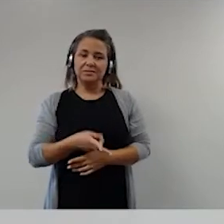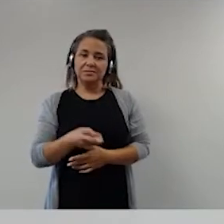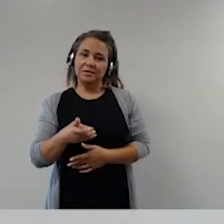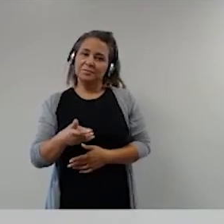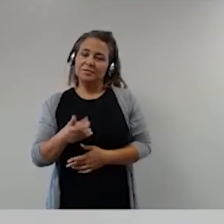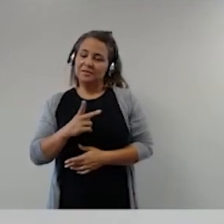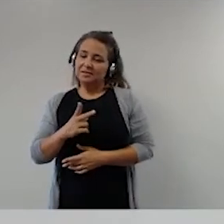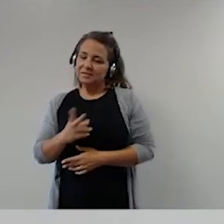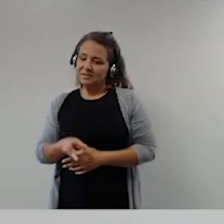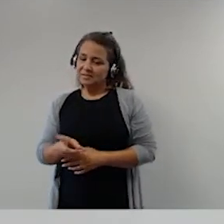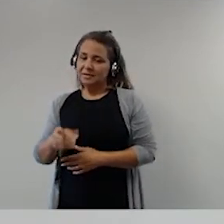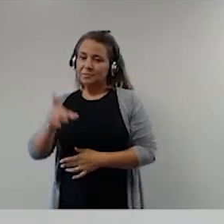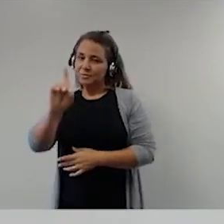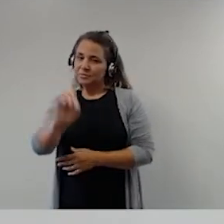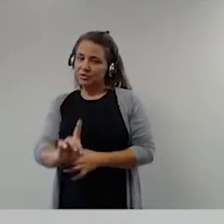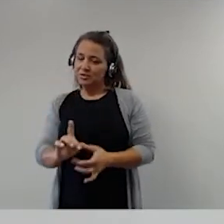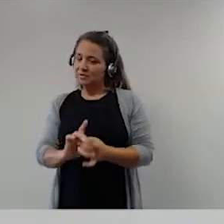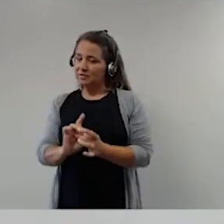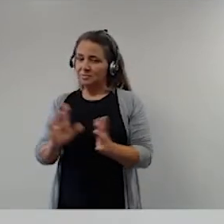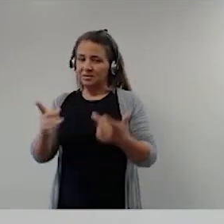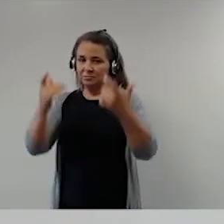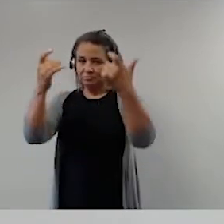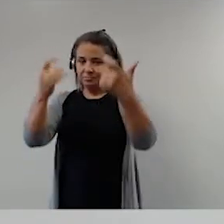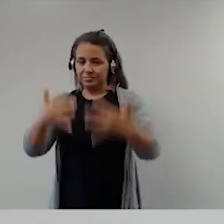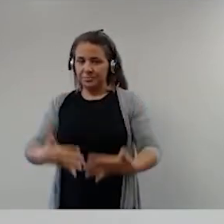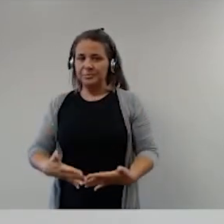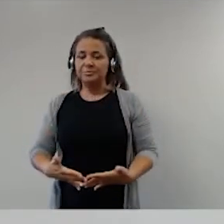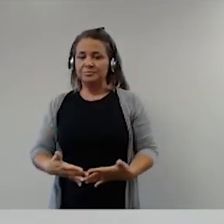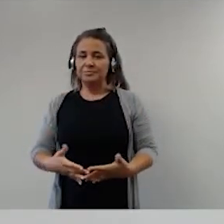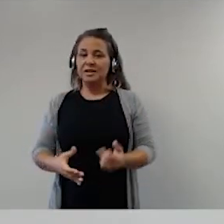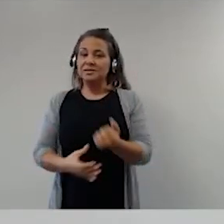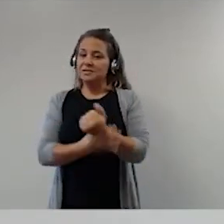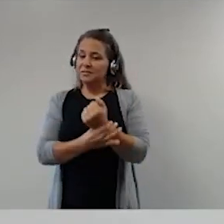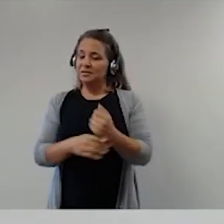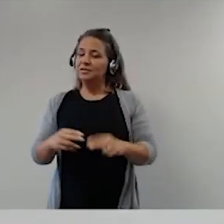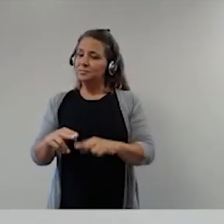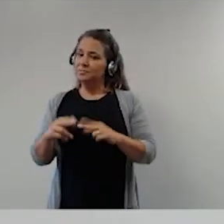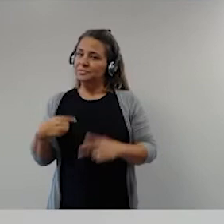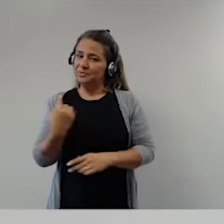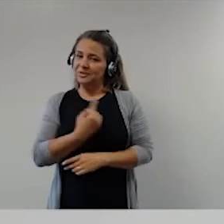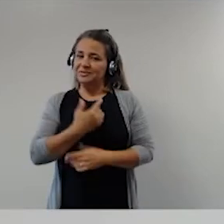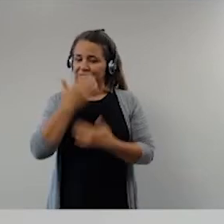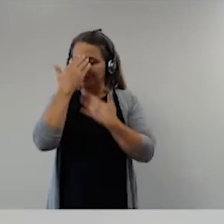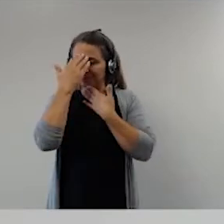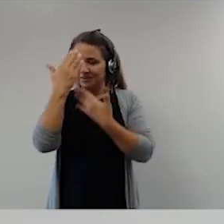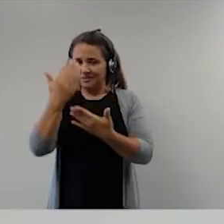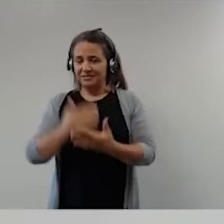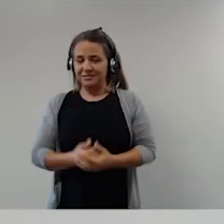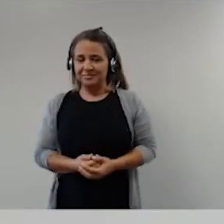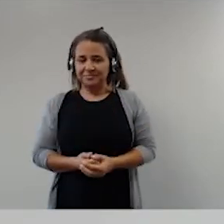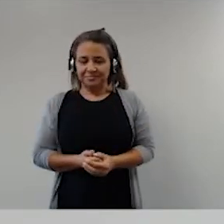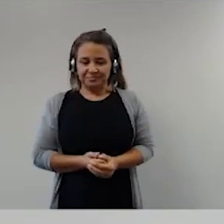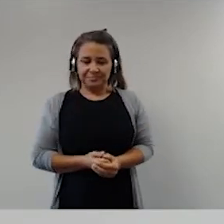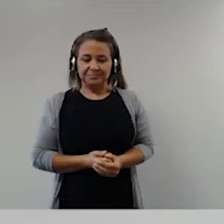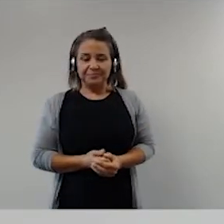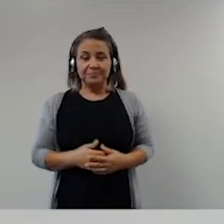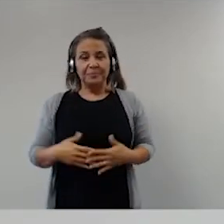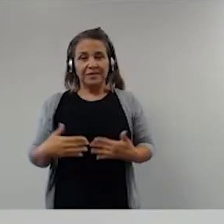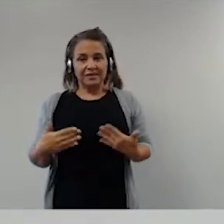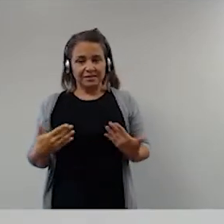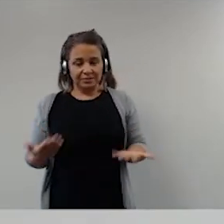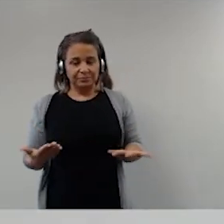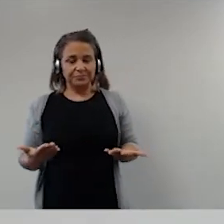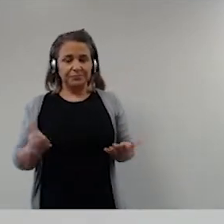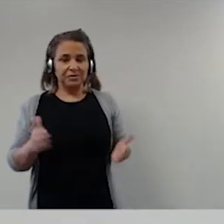sempre vai ter o seu direito à liberdade de expressão assegurado por todos nós. Muito obrigada. Então, já